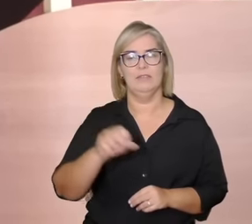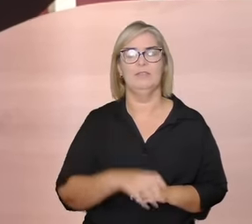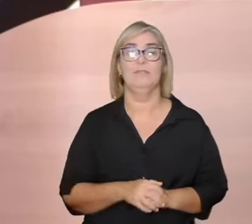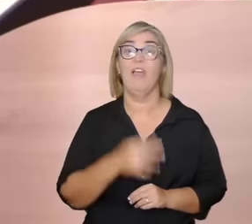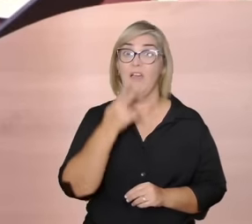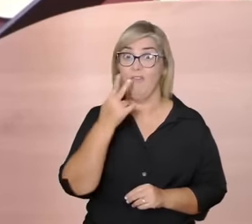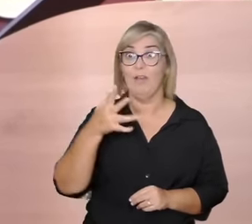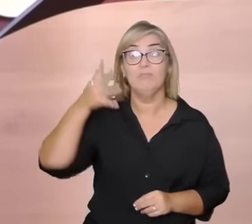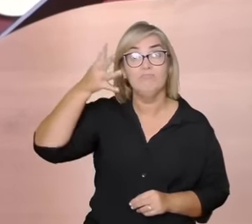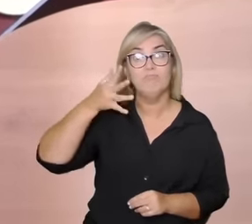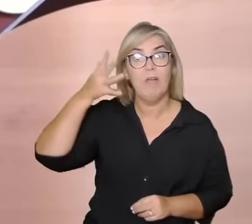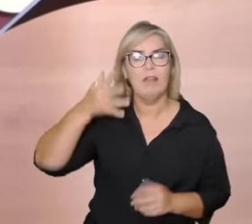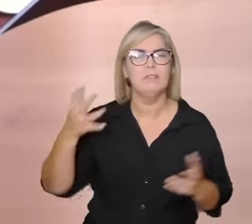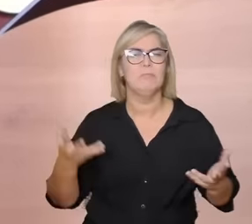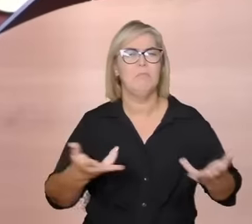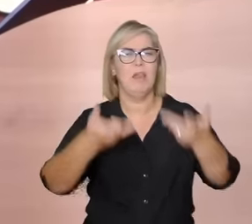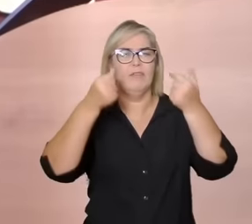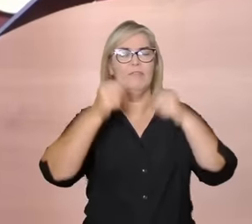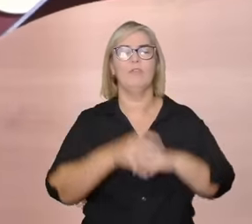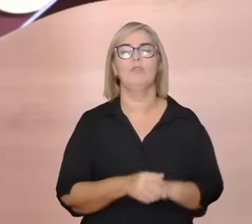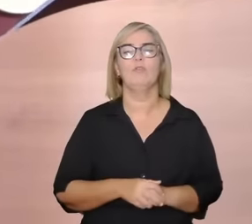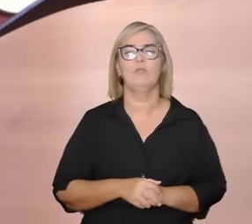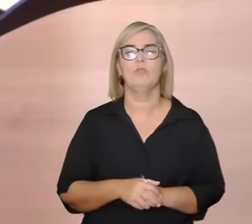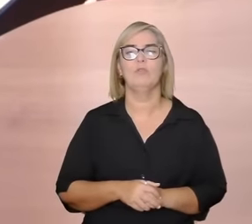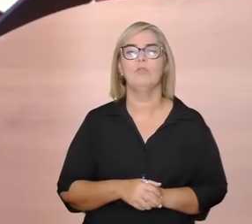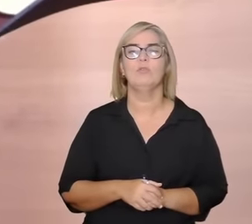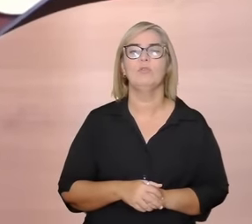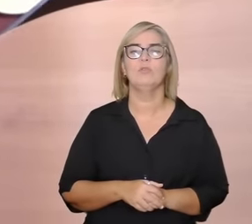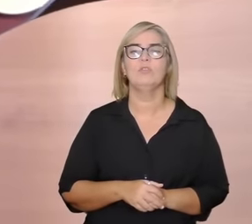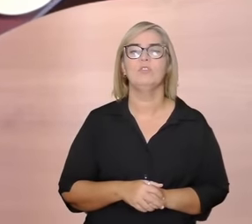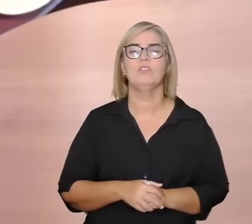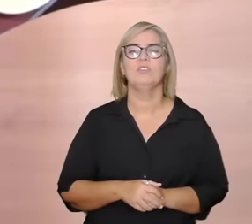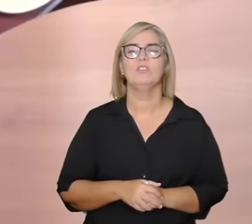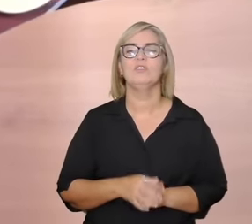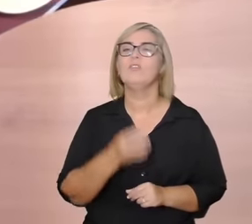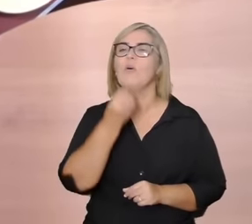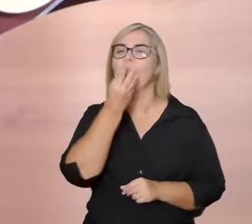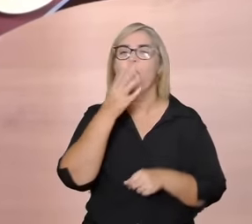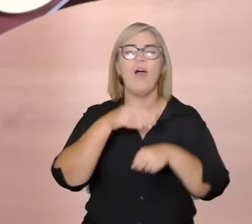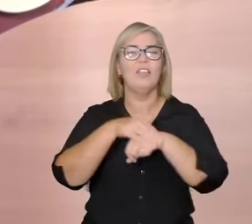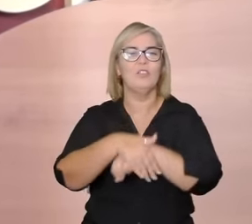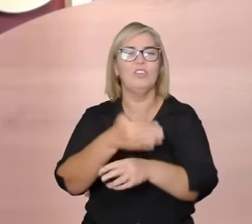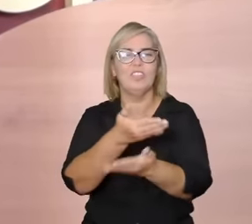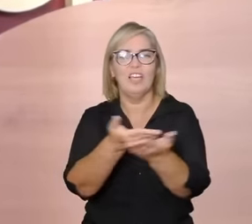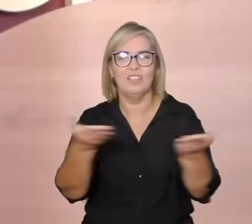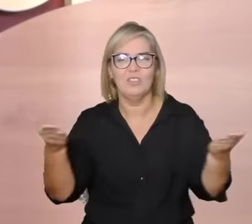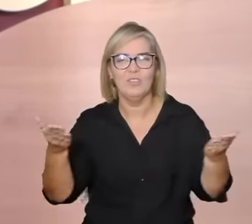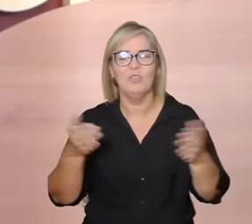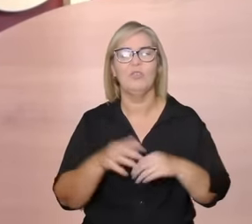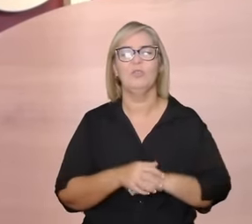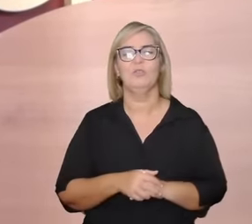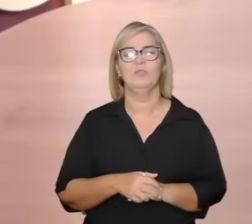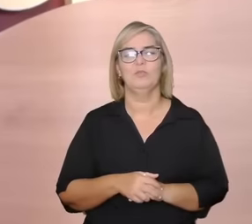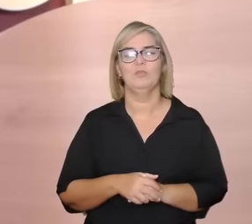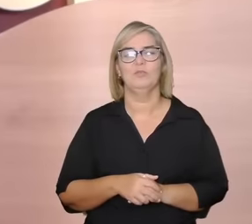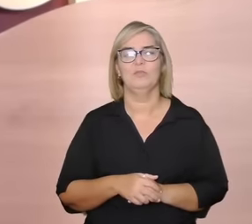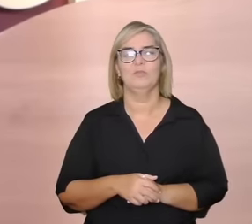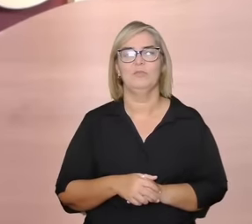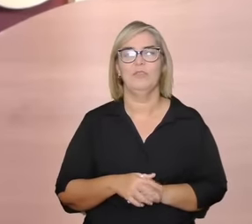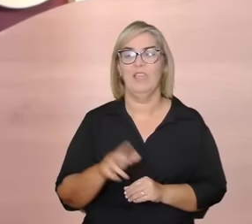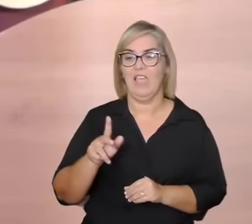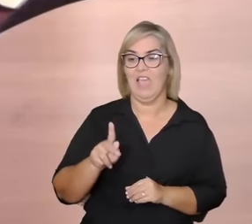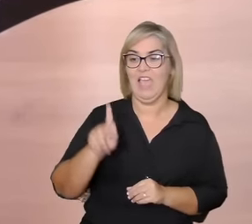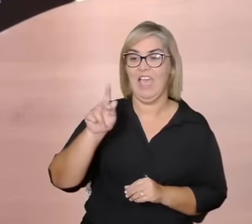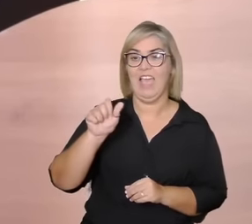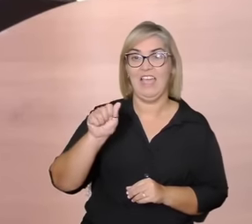o Marco Antônio André diz boa noite filosofeiros do amor acho que todo mundo aqui se identifica a Catiucia Ribeiro